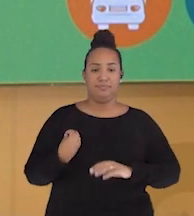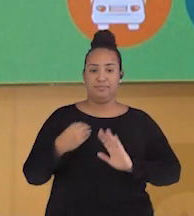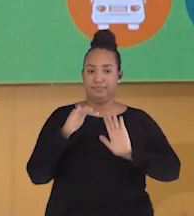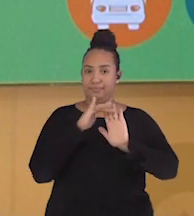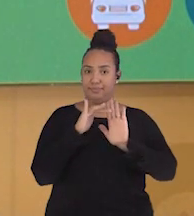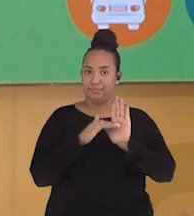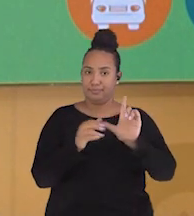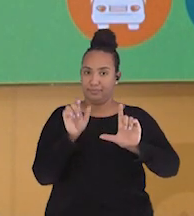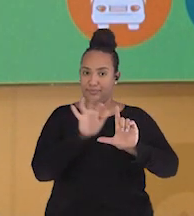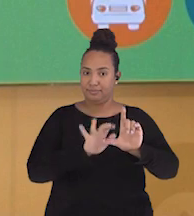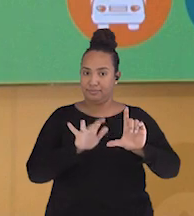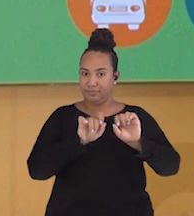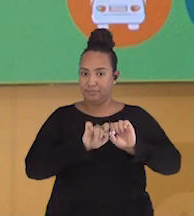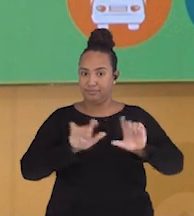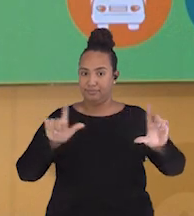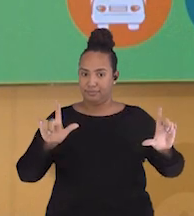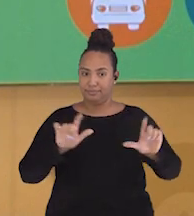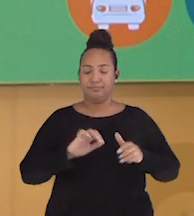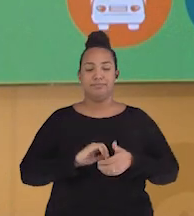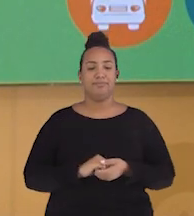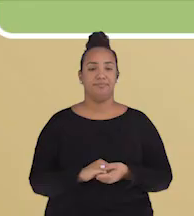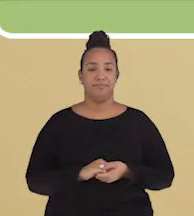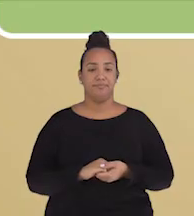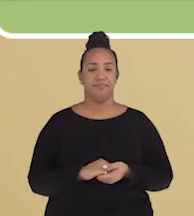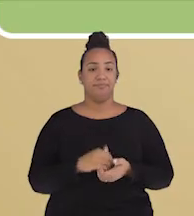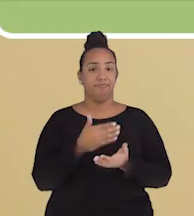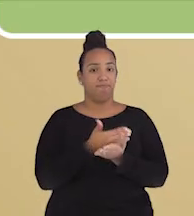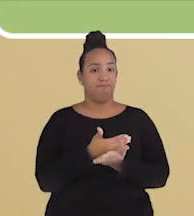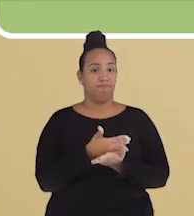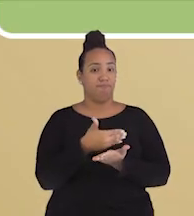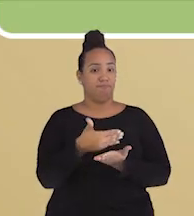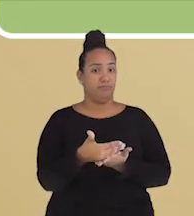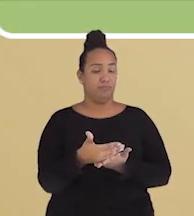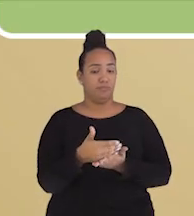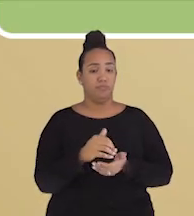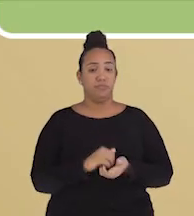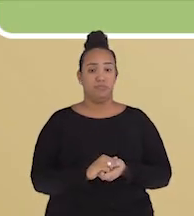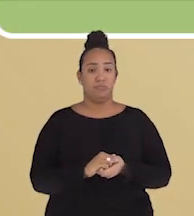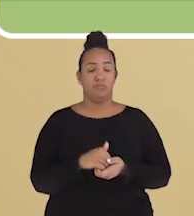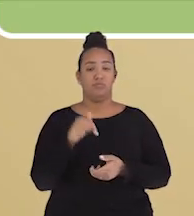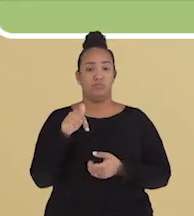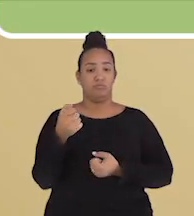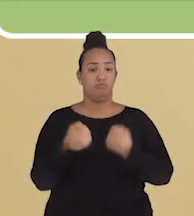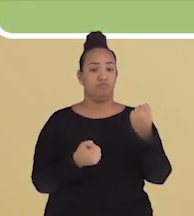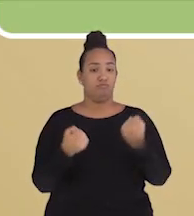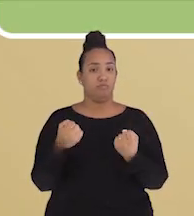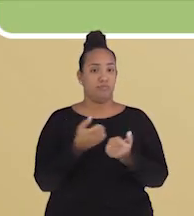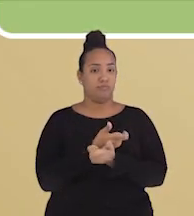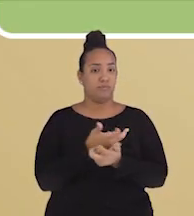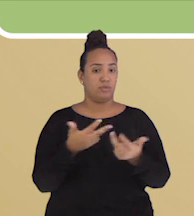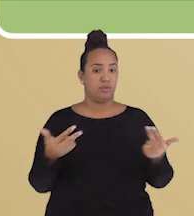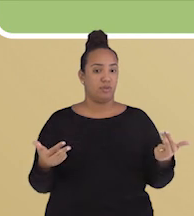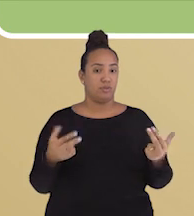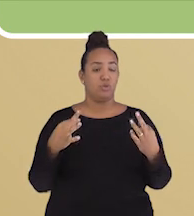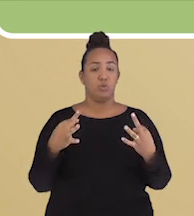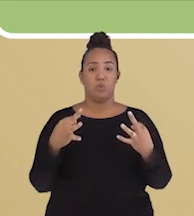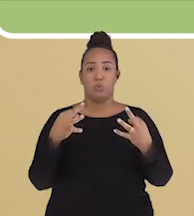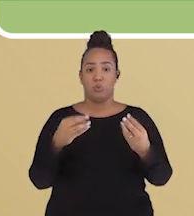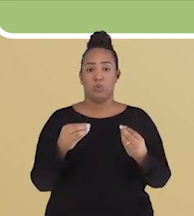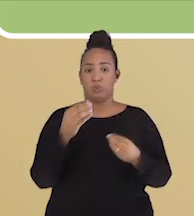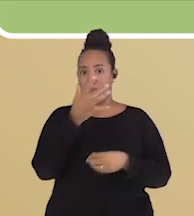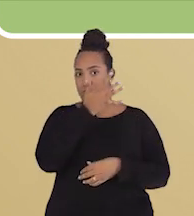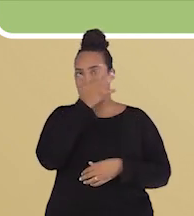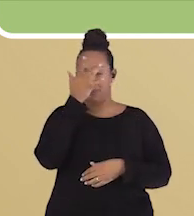usando o QR Code que aparece ali, no cantinho da tela. Vamos começar falando de um meio de transporte que deixa todos os